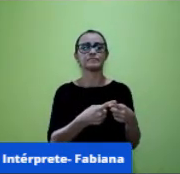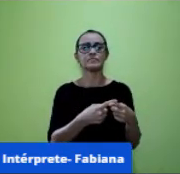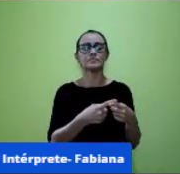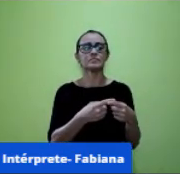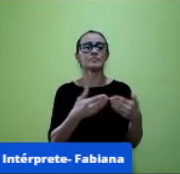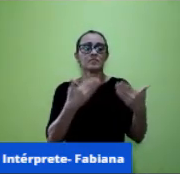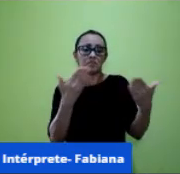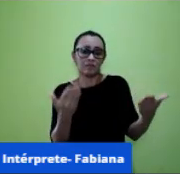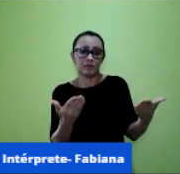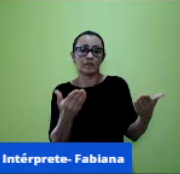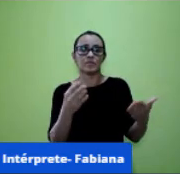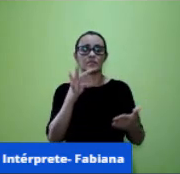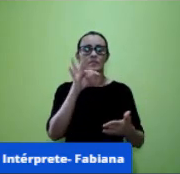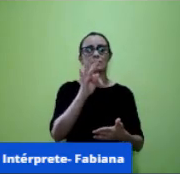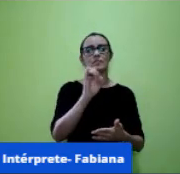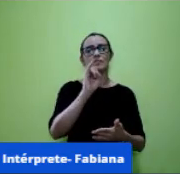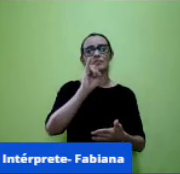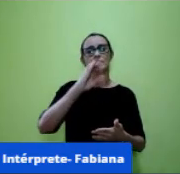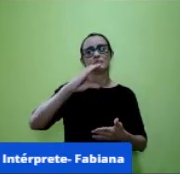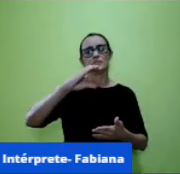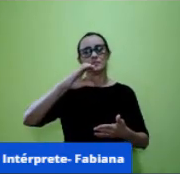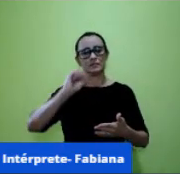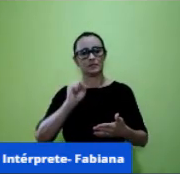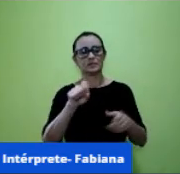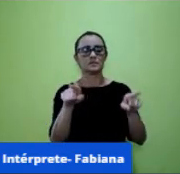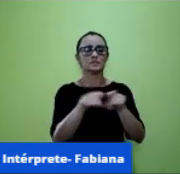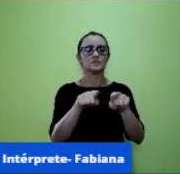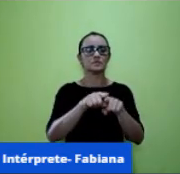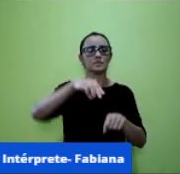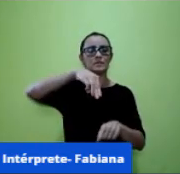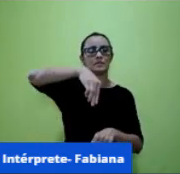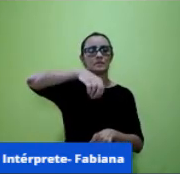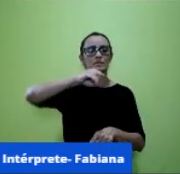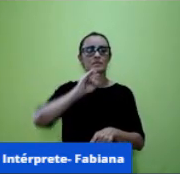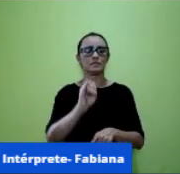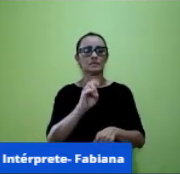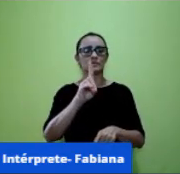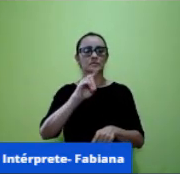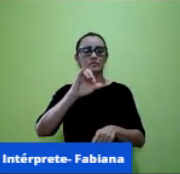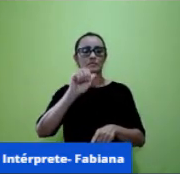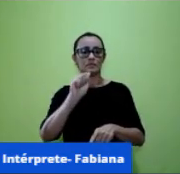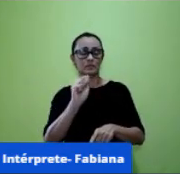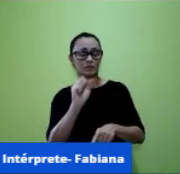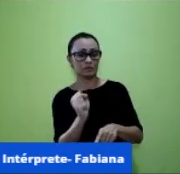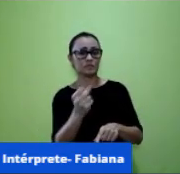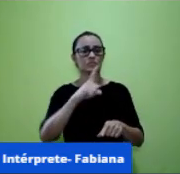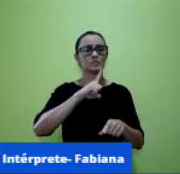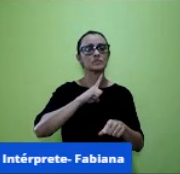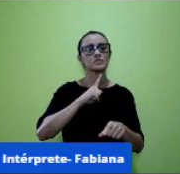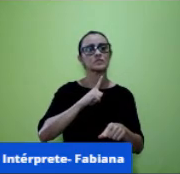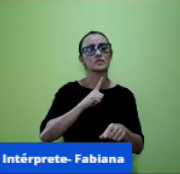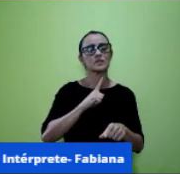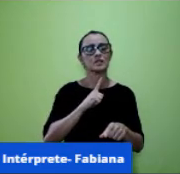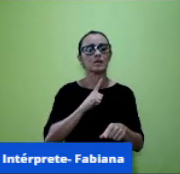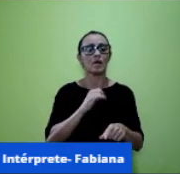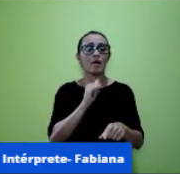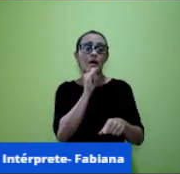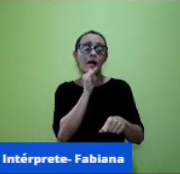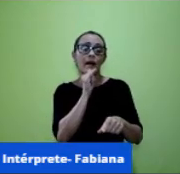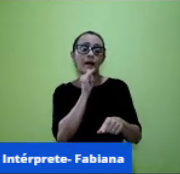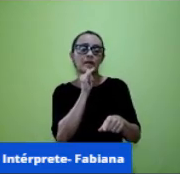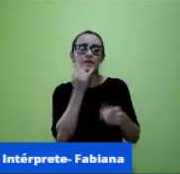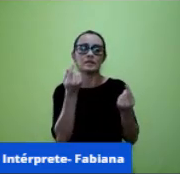já existissem e as mídias também elas existiam sem ter essa necessidade